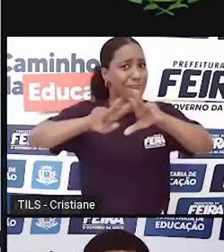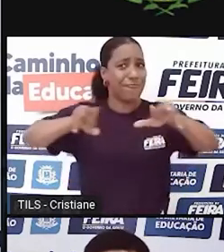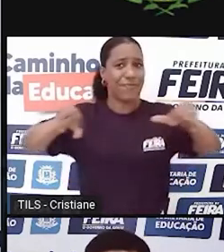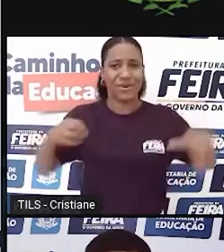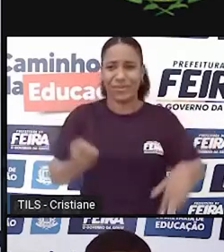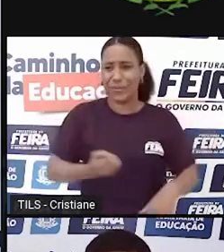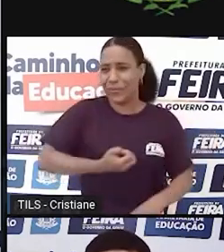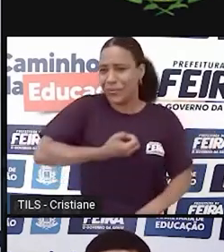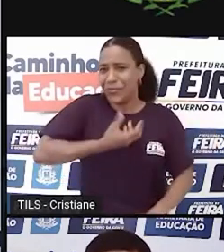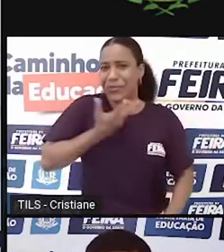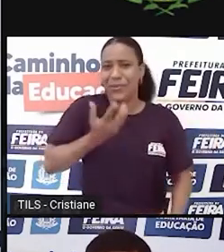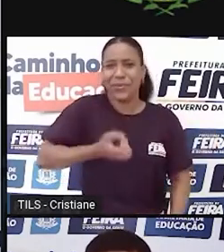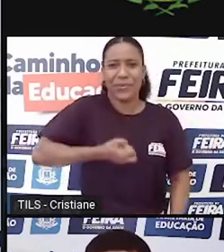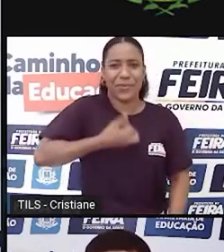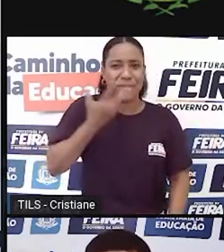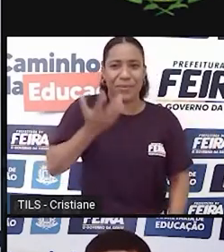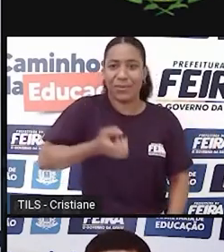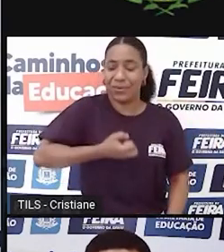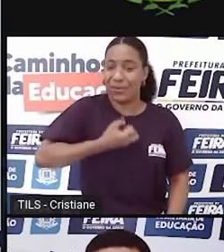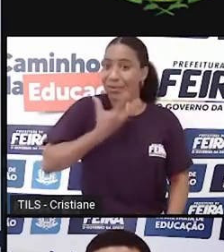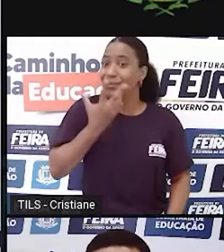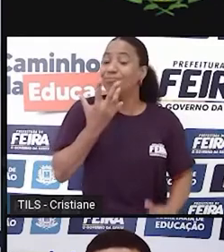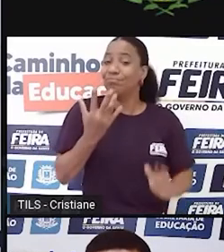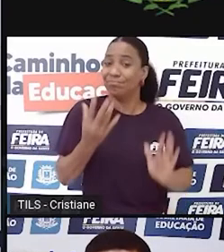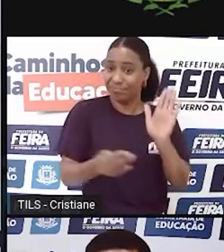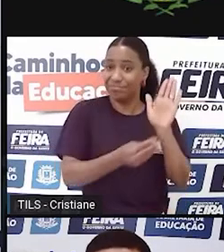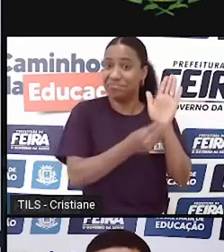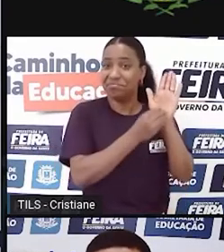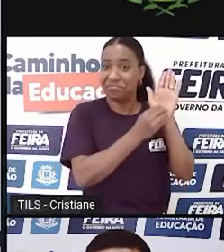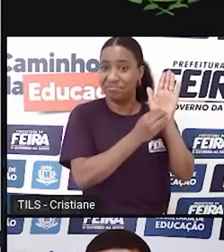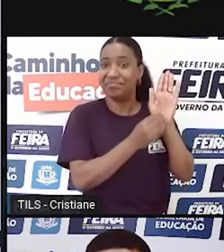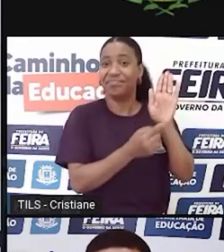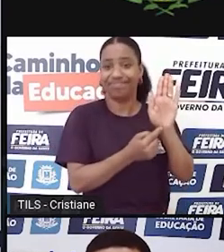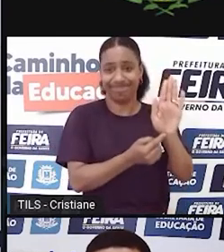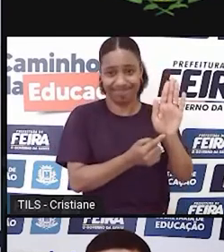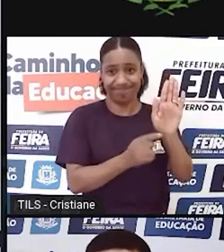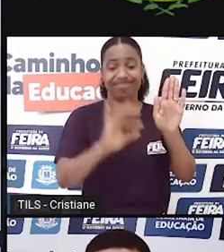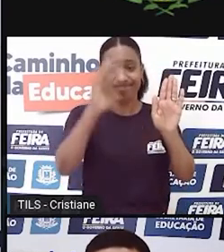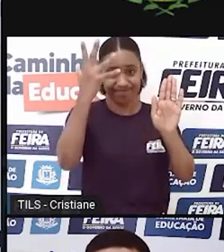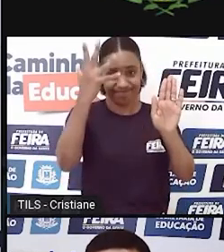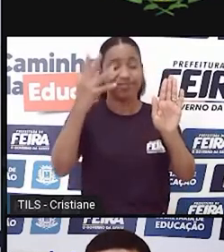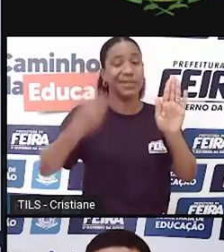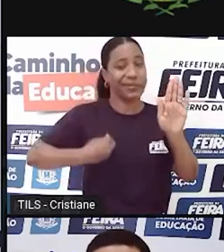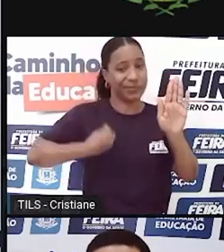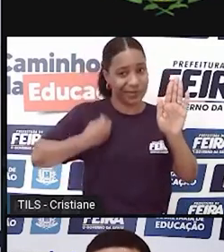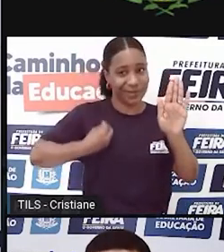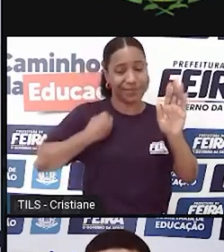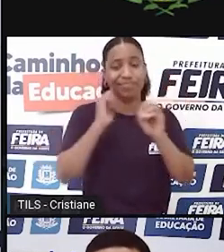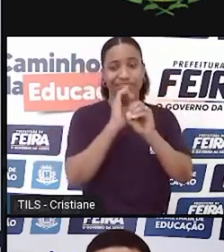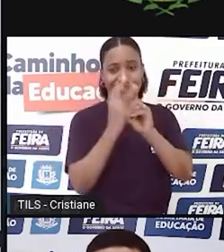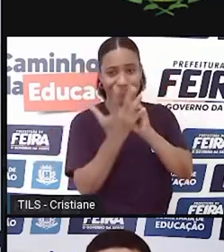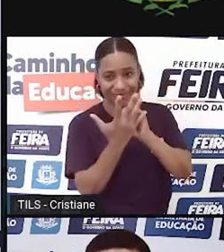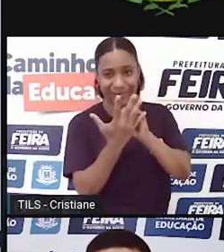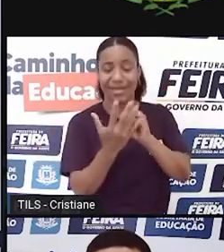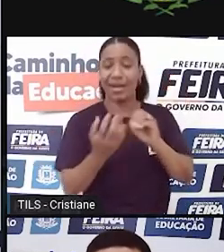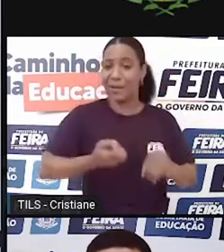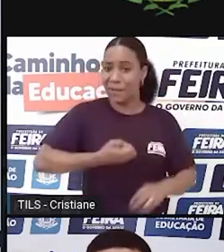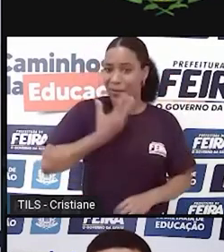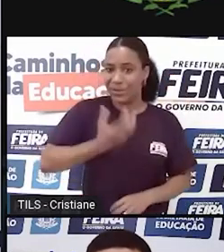surgiram aí para marcar este momento trágico que a gente ainda está vivendo. Então,